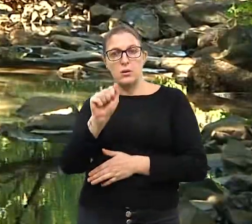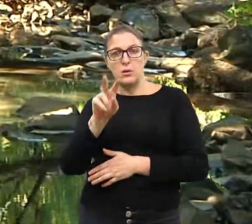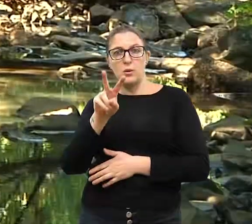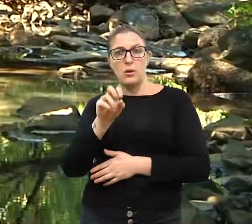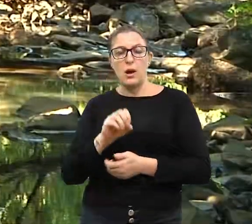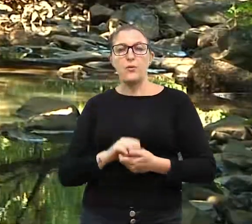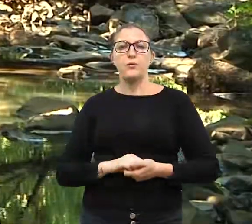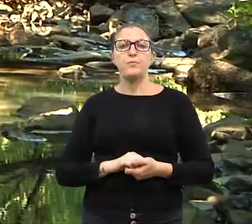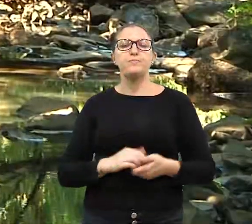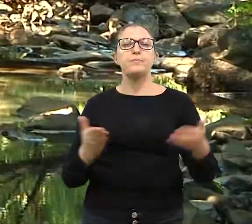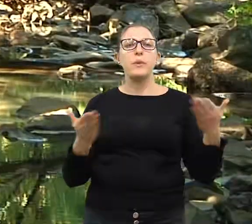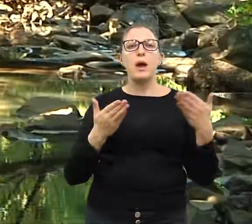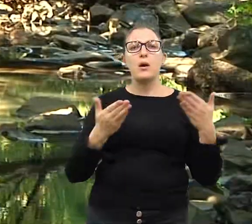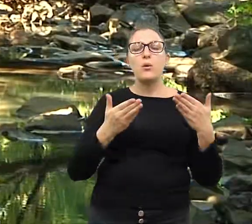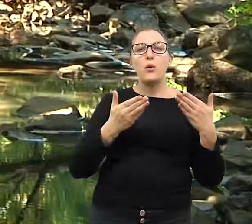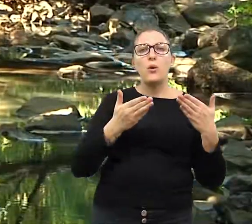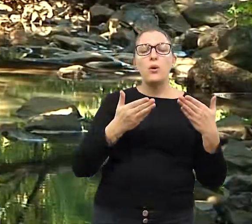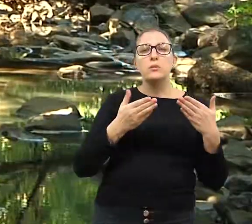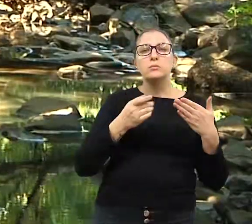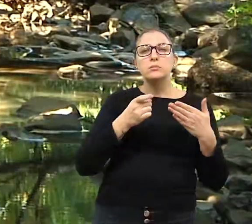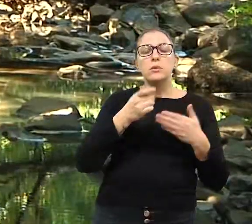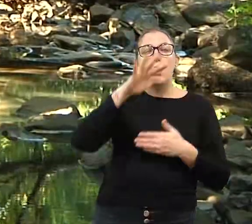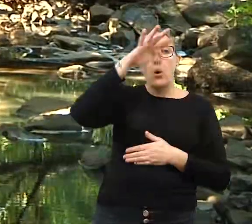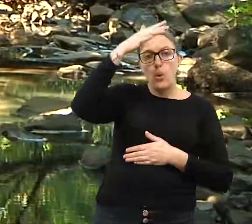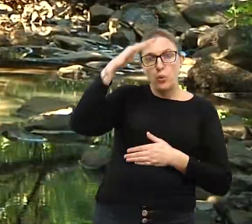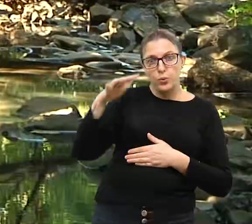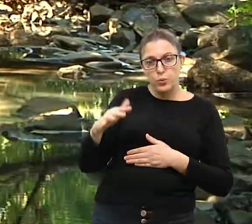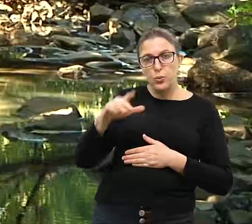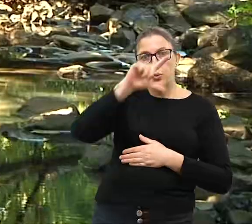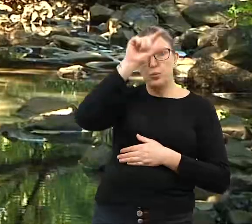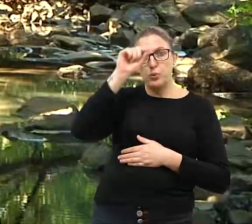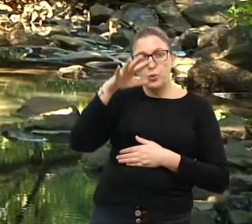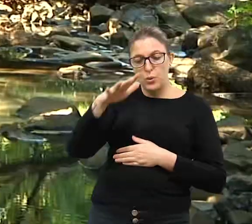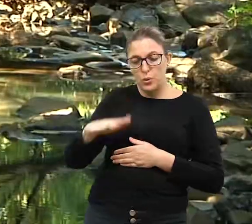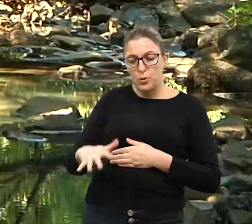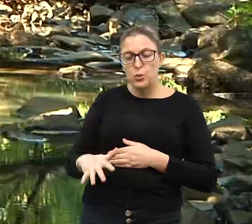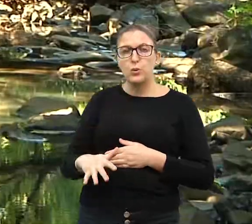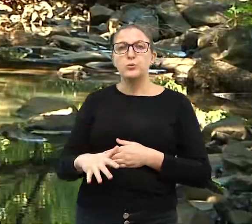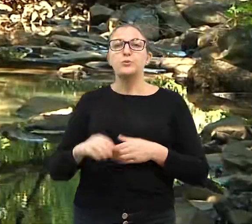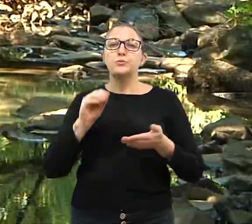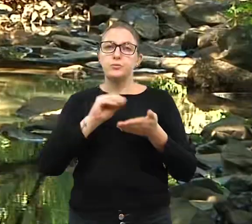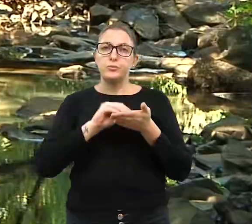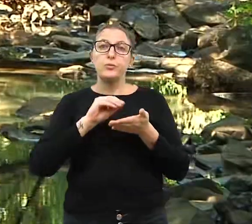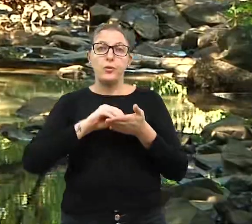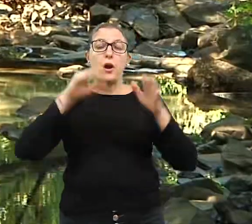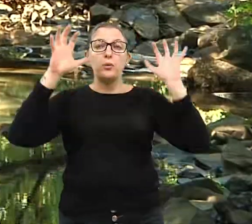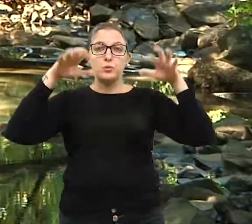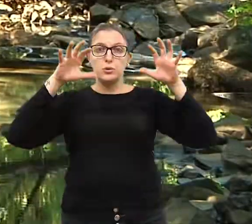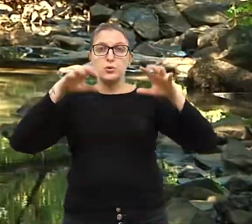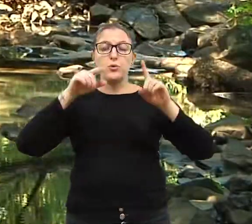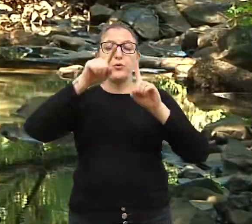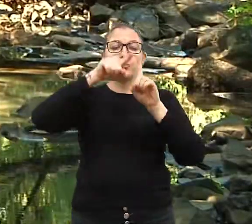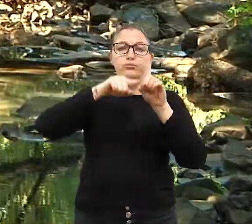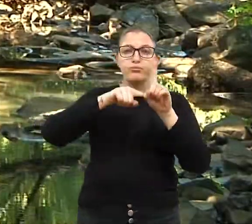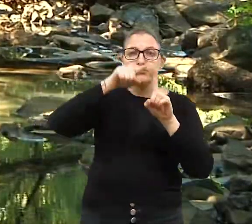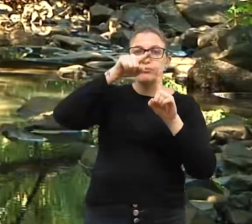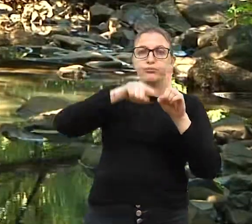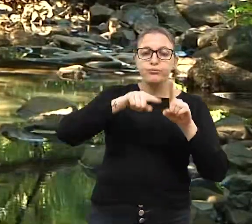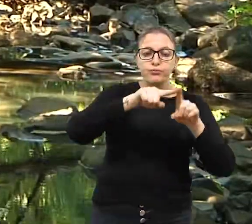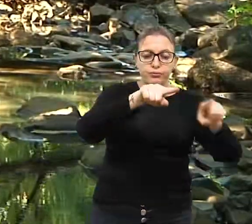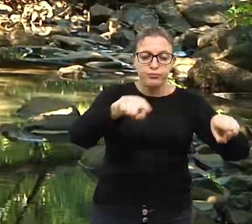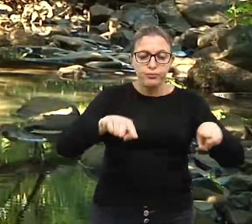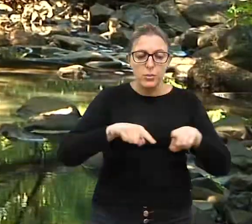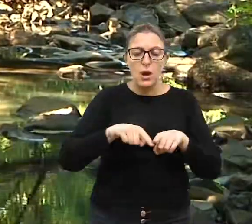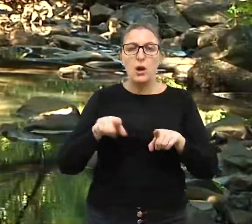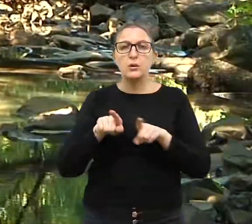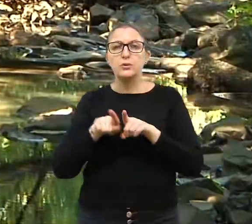outono, a incidência de chuva diminui. E assim, os níveis das barragens e dos rios têm a